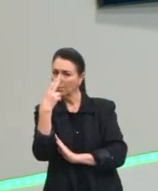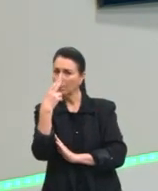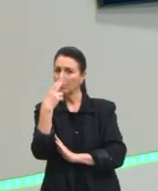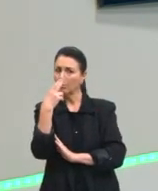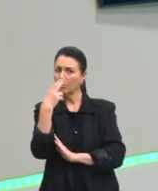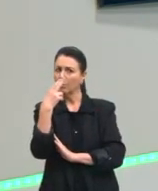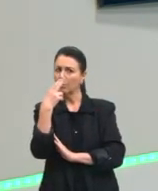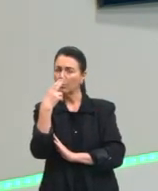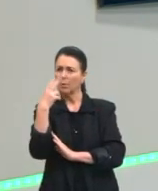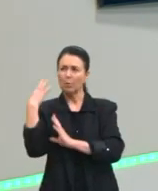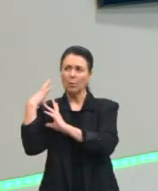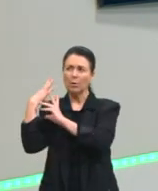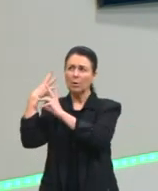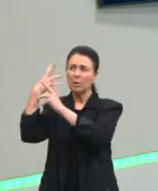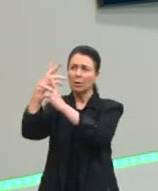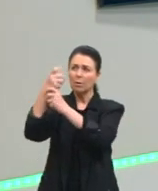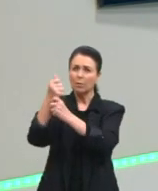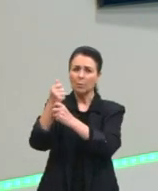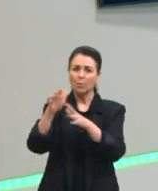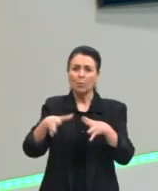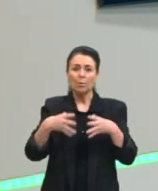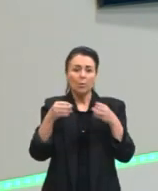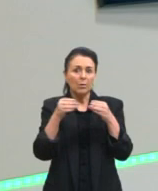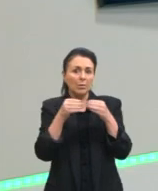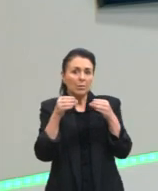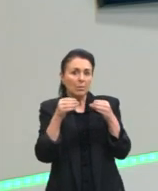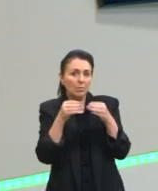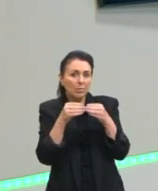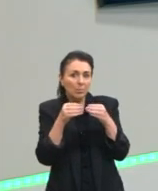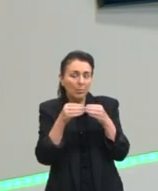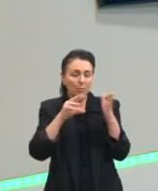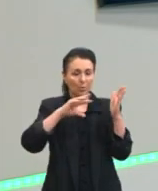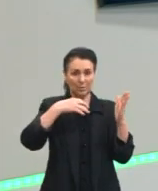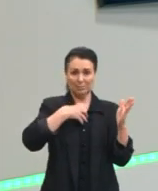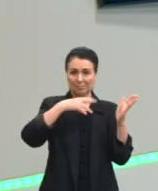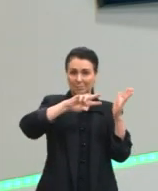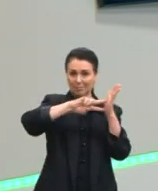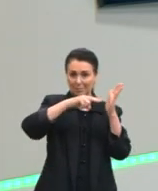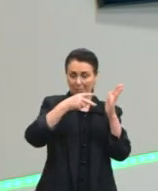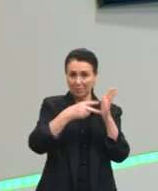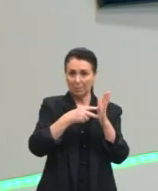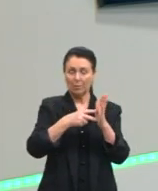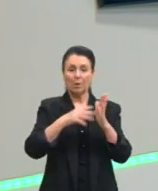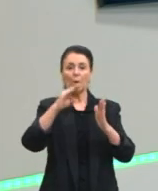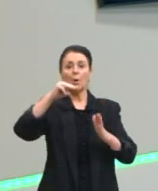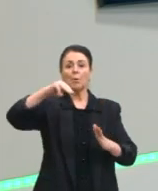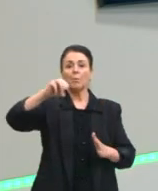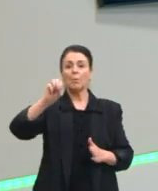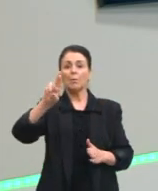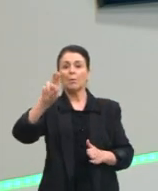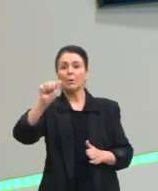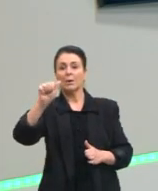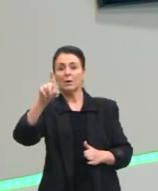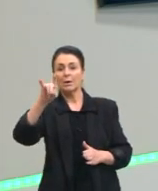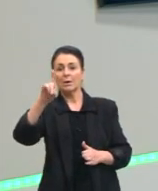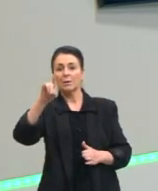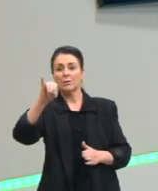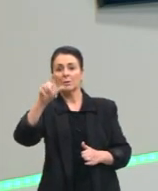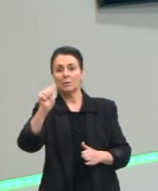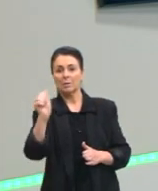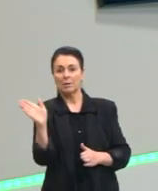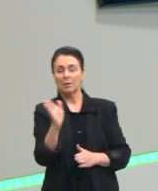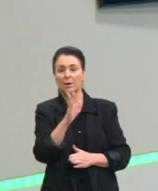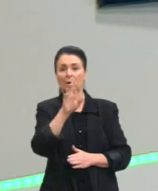retomar? Quais são as palavras desse grupo semântico? Por exemplo, moradia, residência,